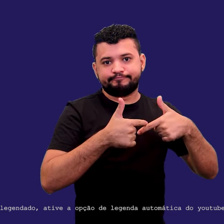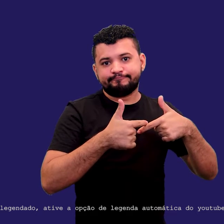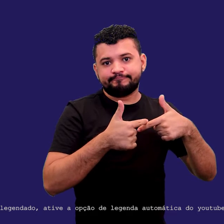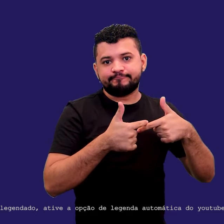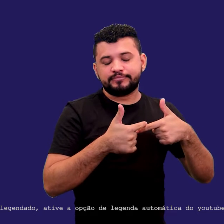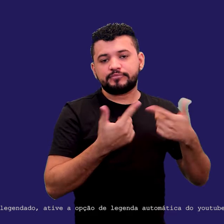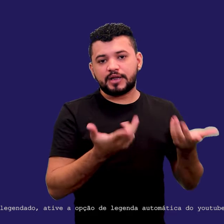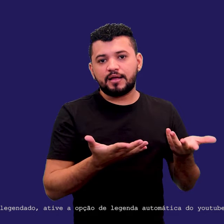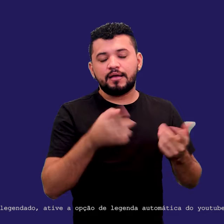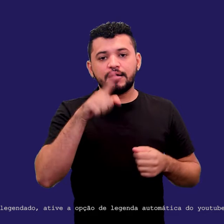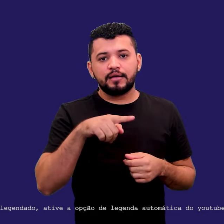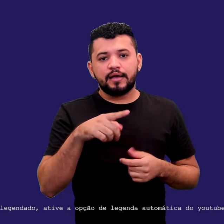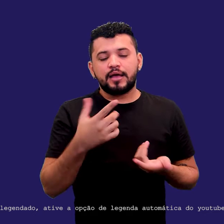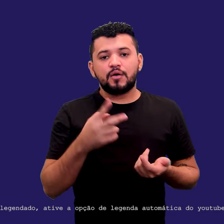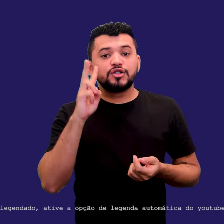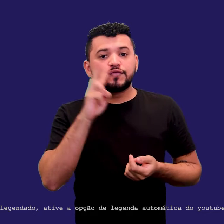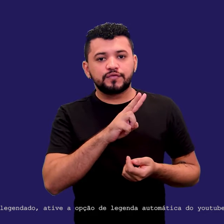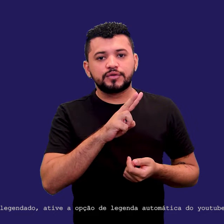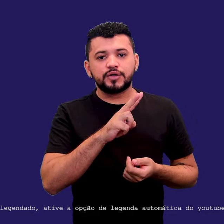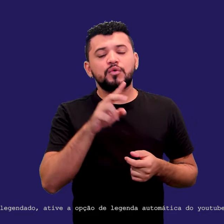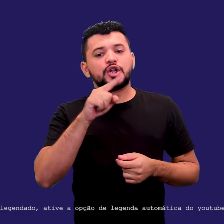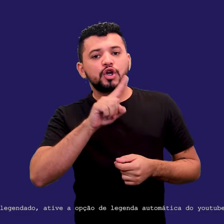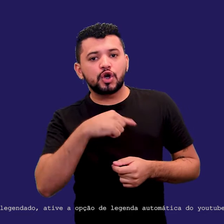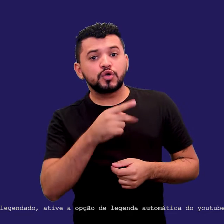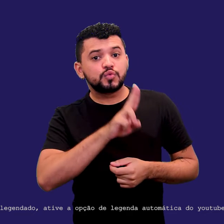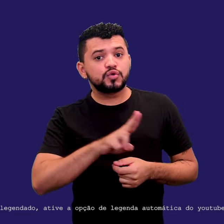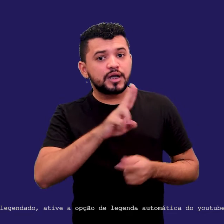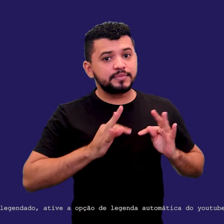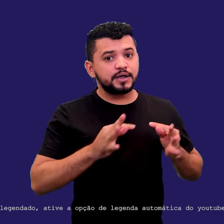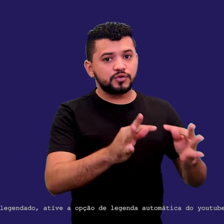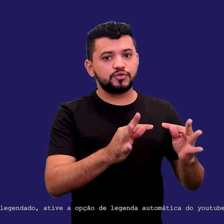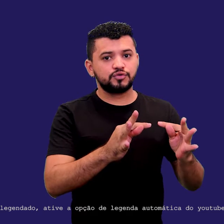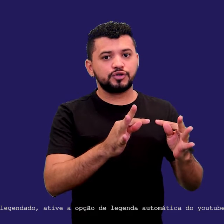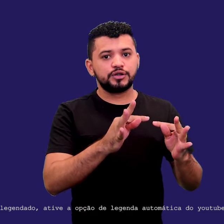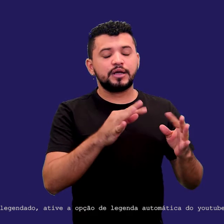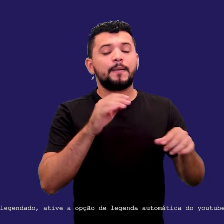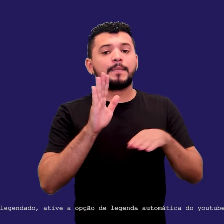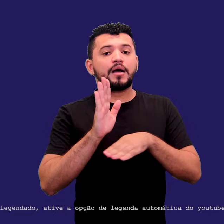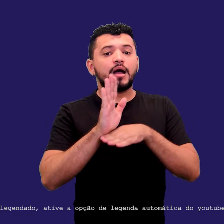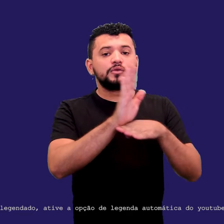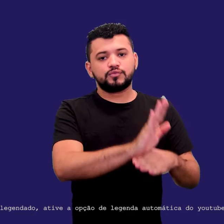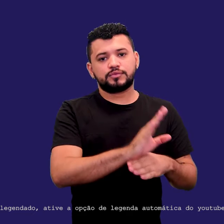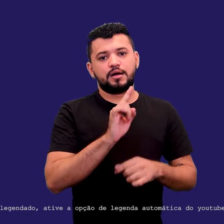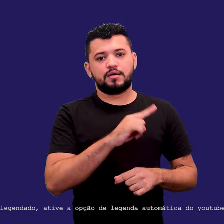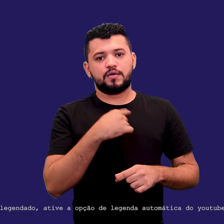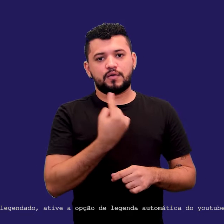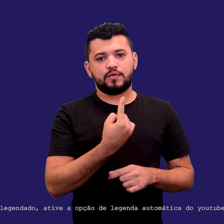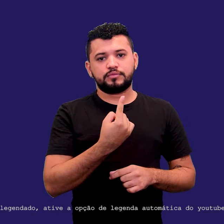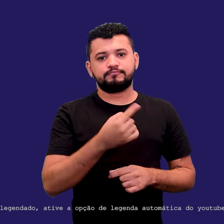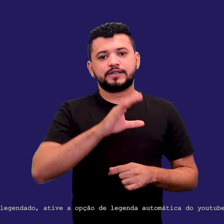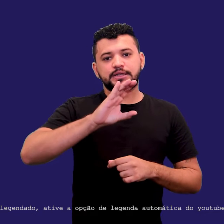Esse foi uma questão, assim, nós utilizamos a tecnologia realmente a favor da